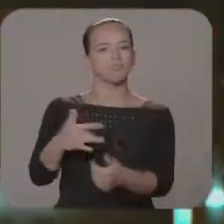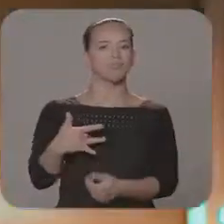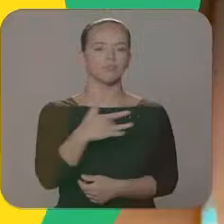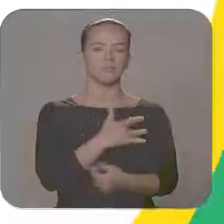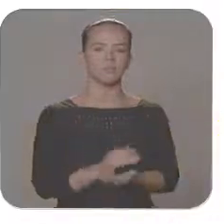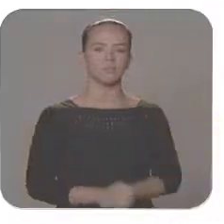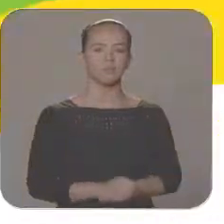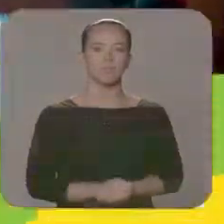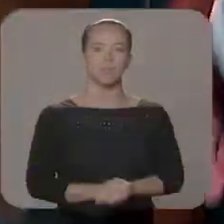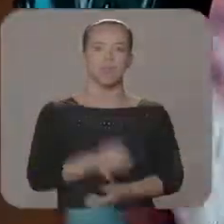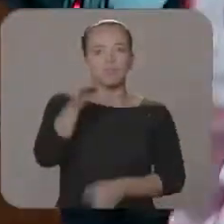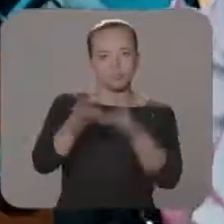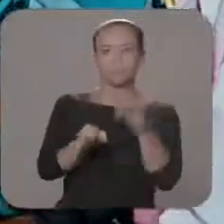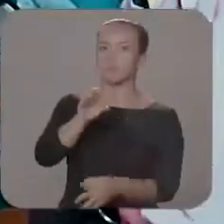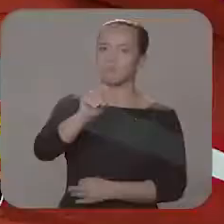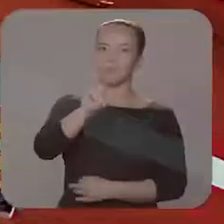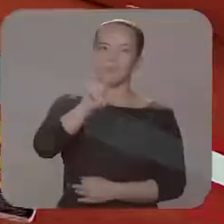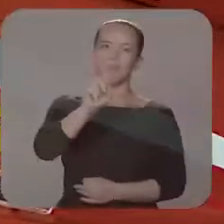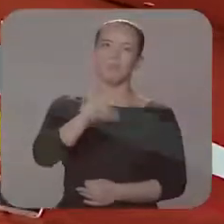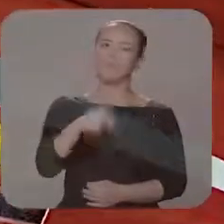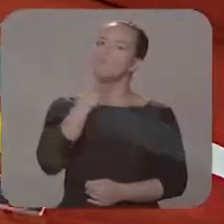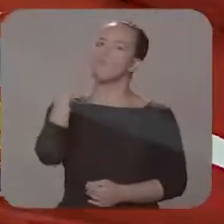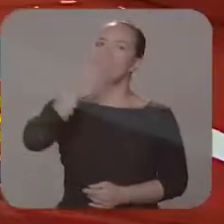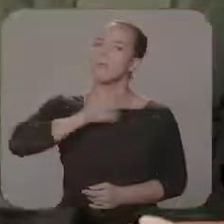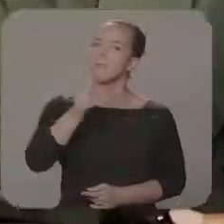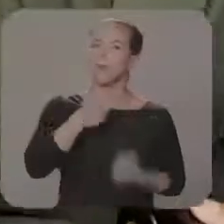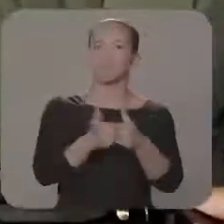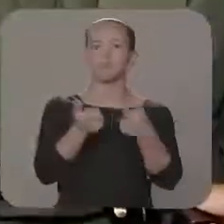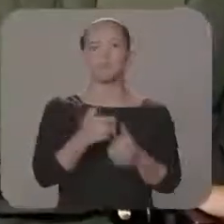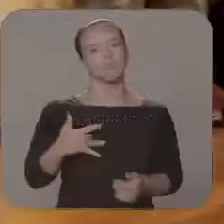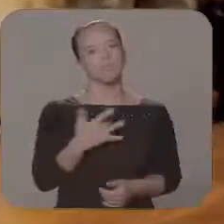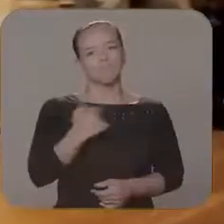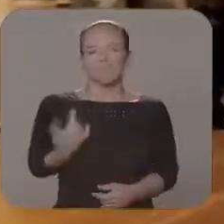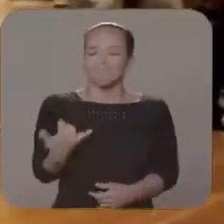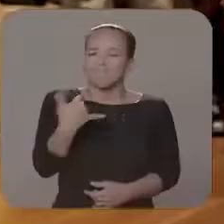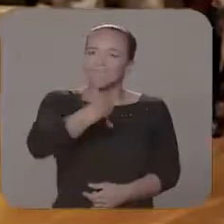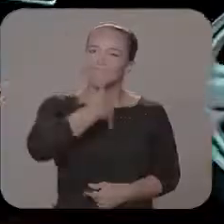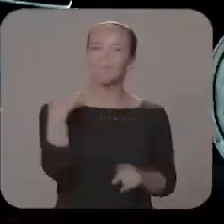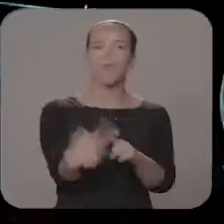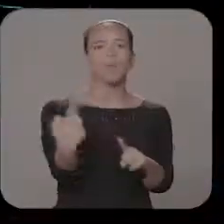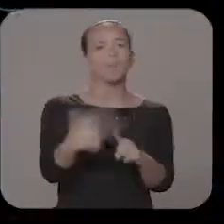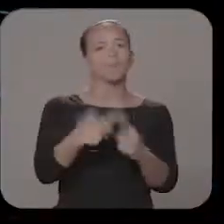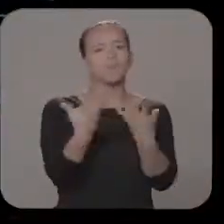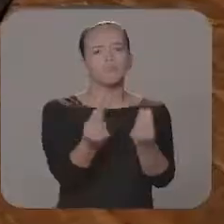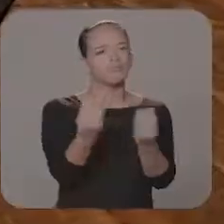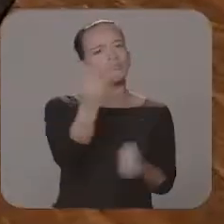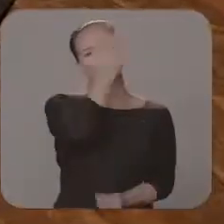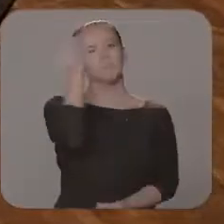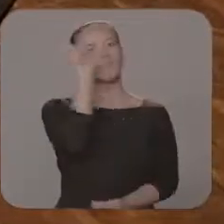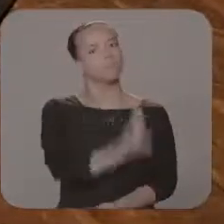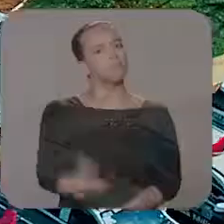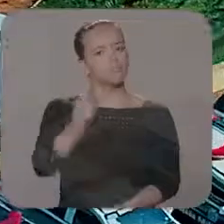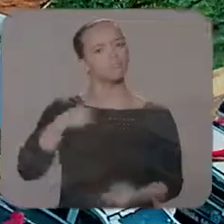de reconhecimento. Com Reinaldo, a segurança pública do Estado está melhorando em qualidade e eficiência. Foram feitos investimentos em